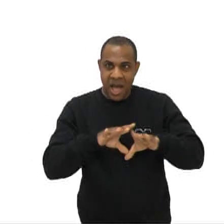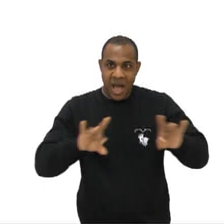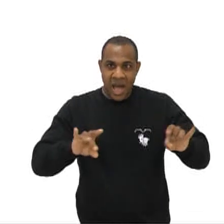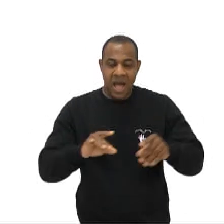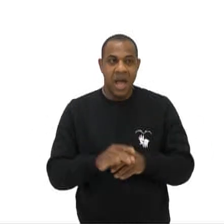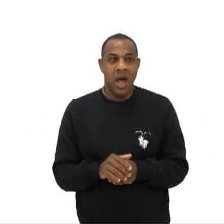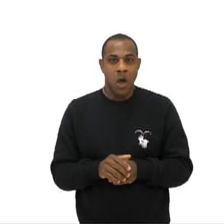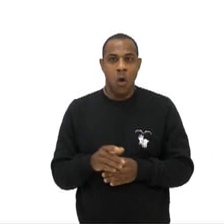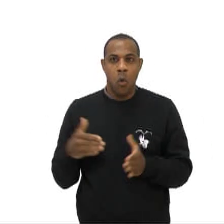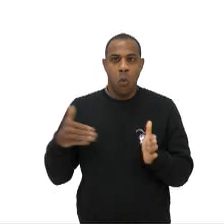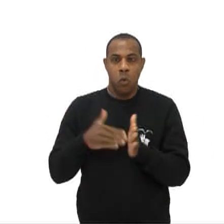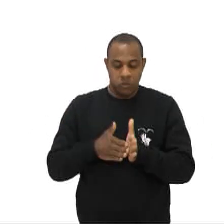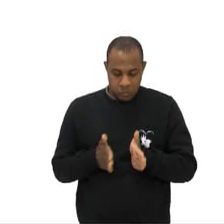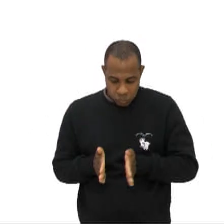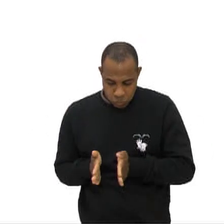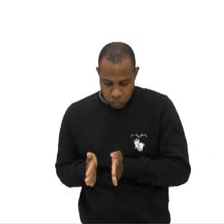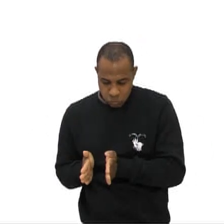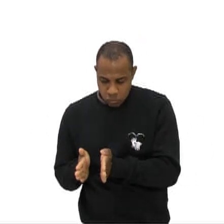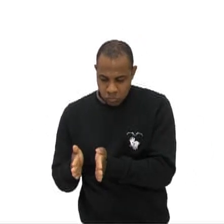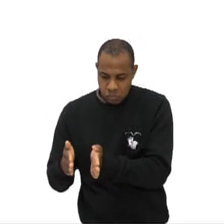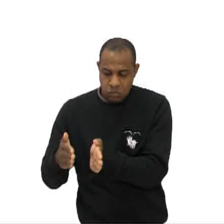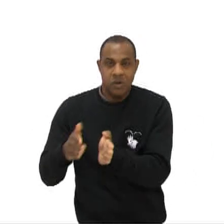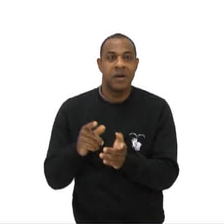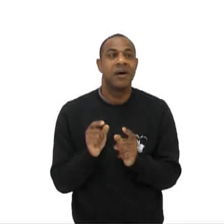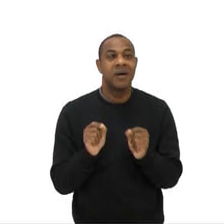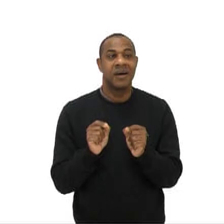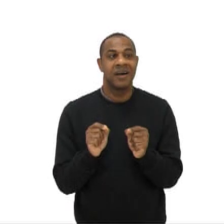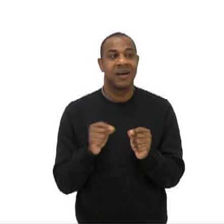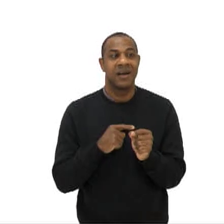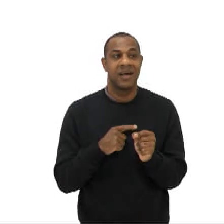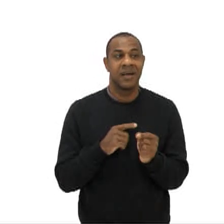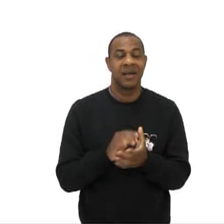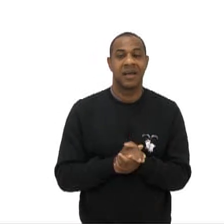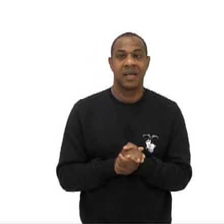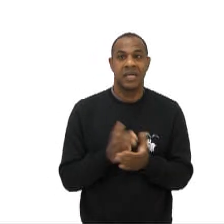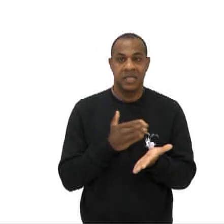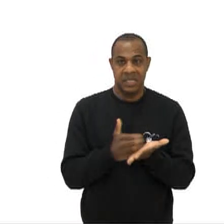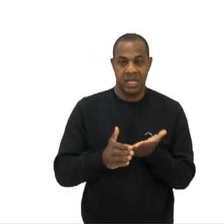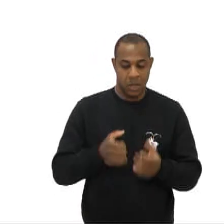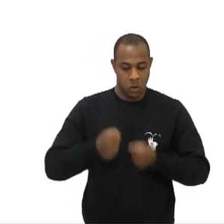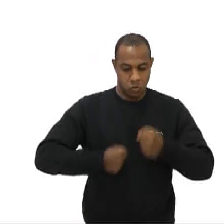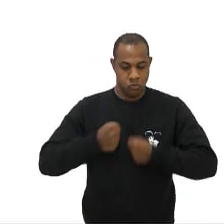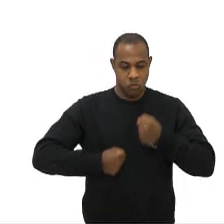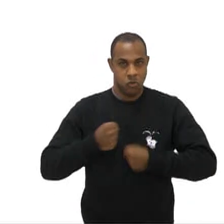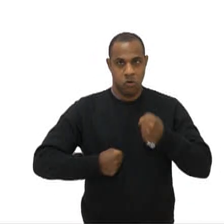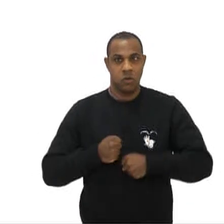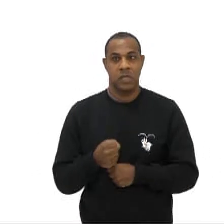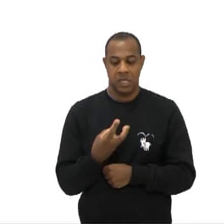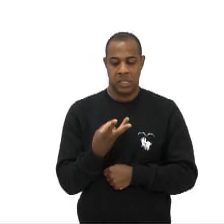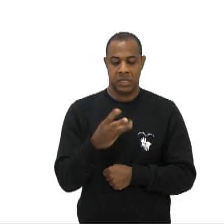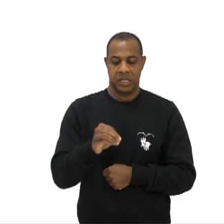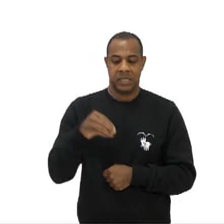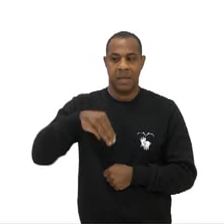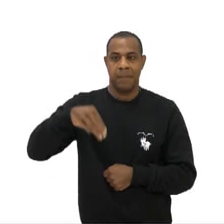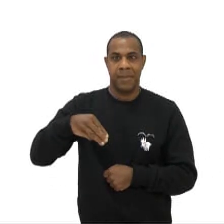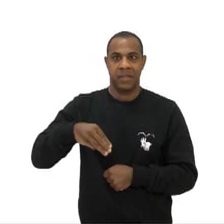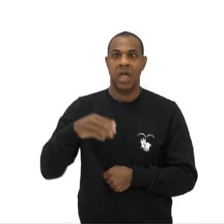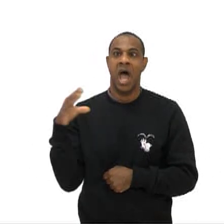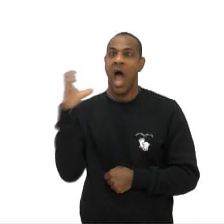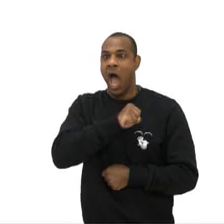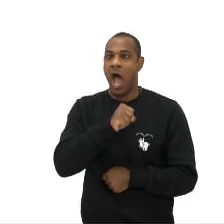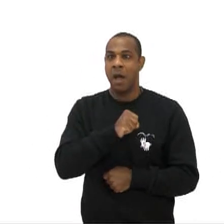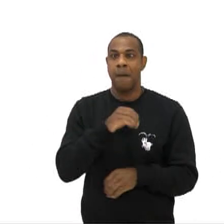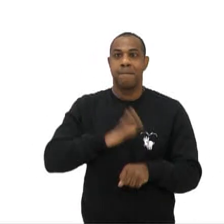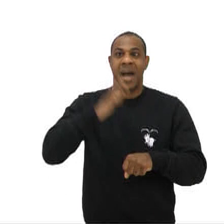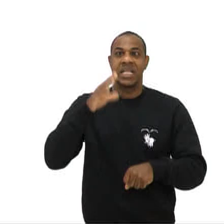último dos corredores A reagir ao tiro Ele iniciar a corrida Seus primeiros 30 metros Foram os mais velozes